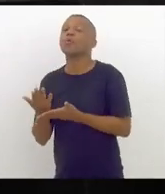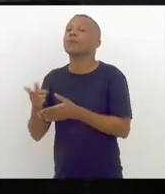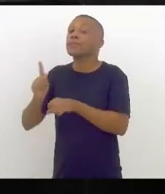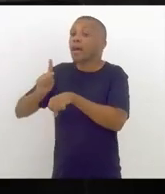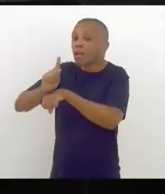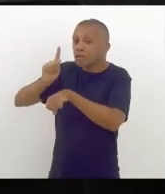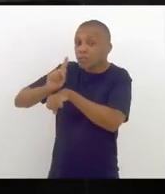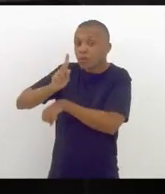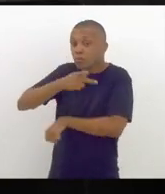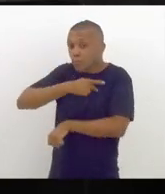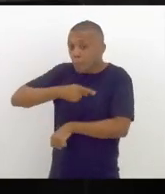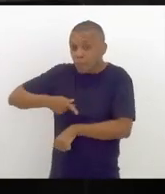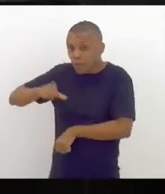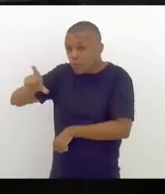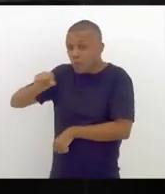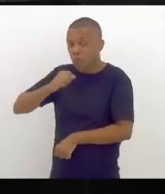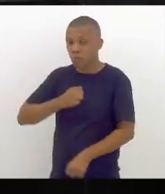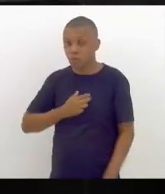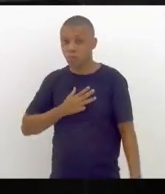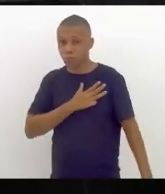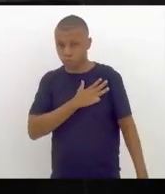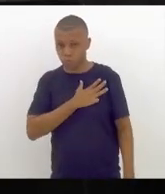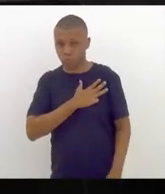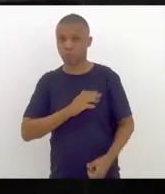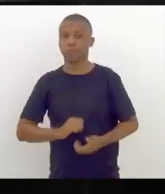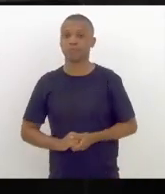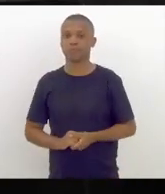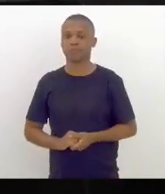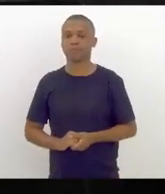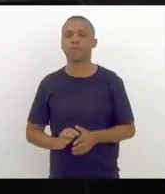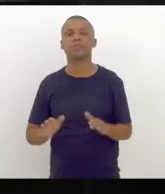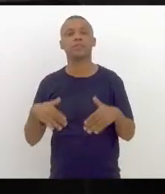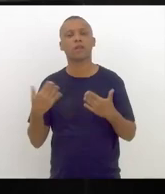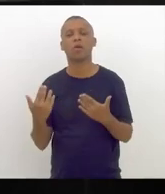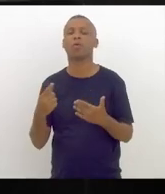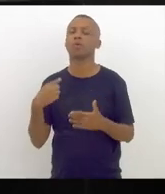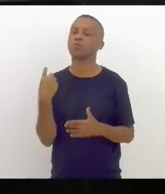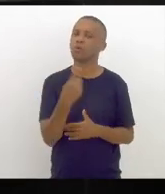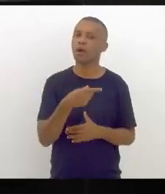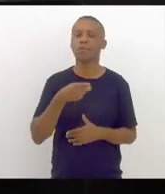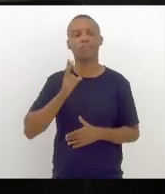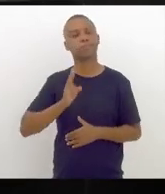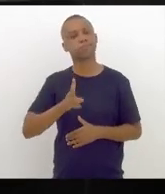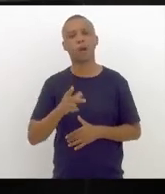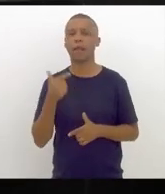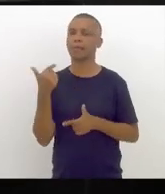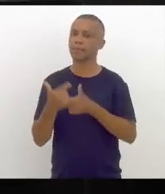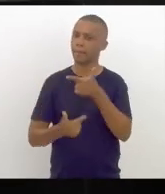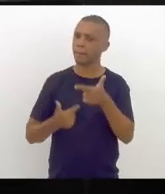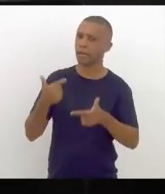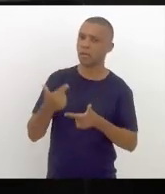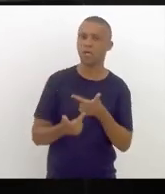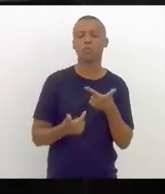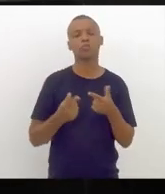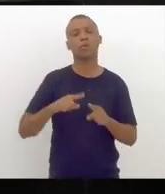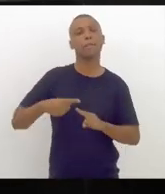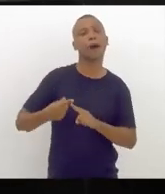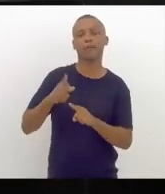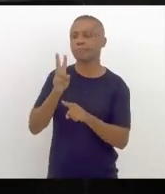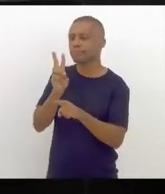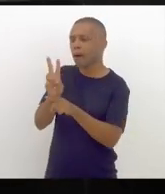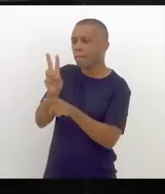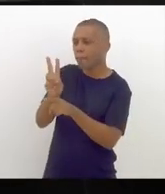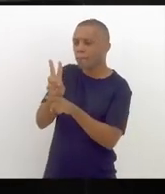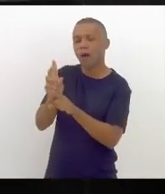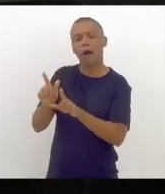presidente eleito, Luiz Inácio Lula da Silva. Então, sigamos nós trabalhando e fiscalizando